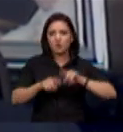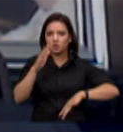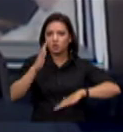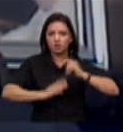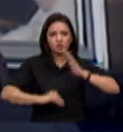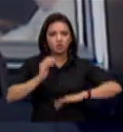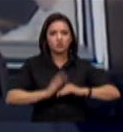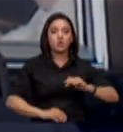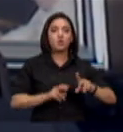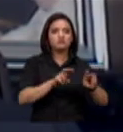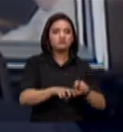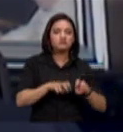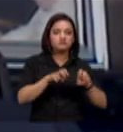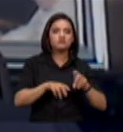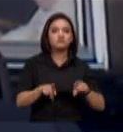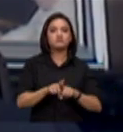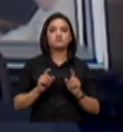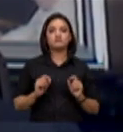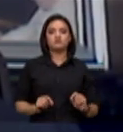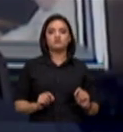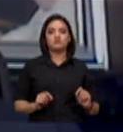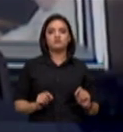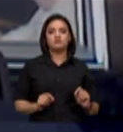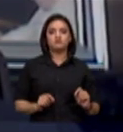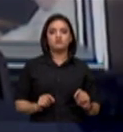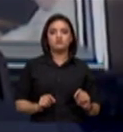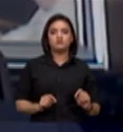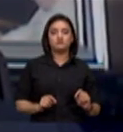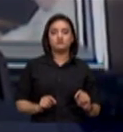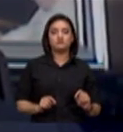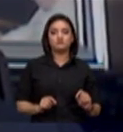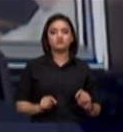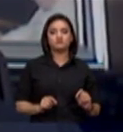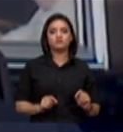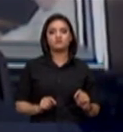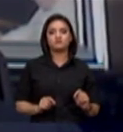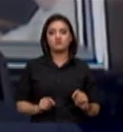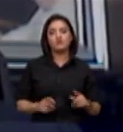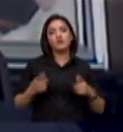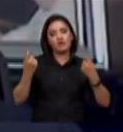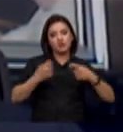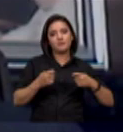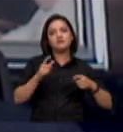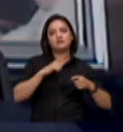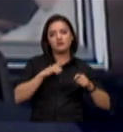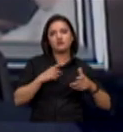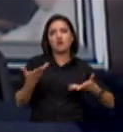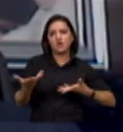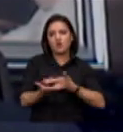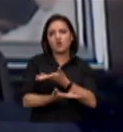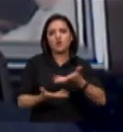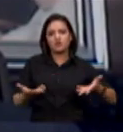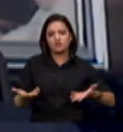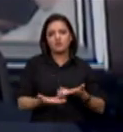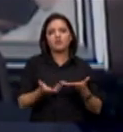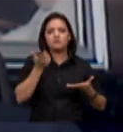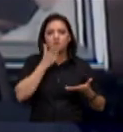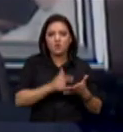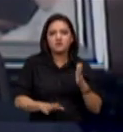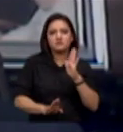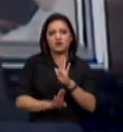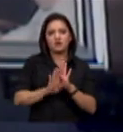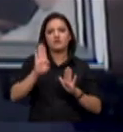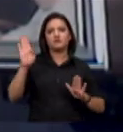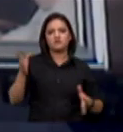que, sem a condição de agrupamento, dificilmente teriam condições de escala para avançar no mercado